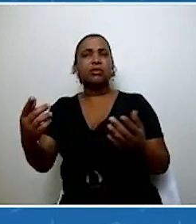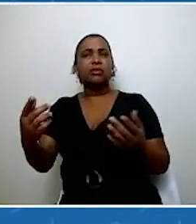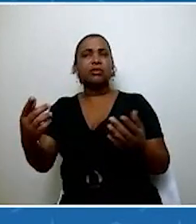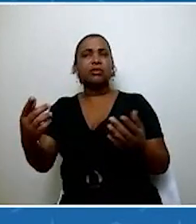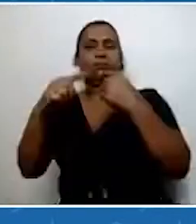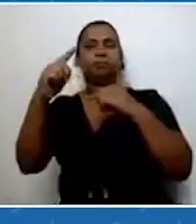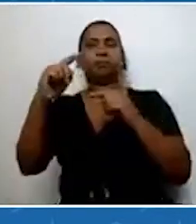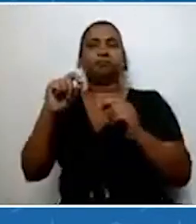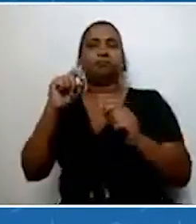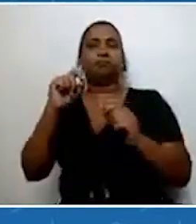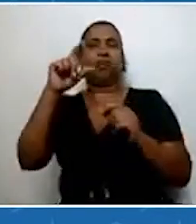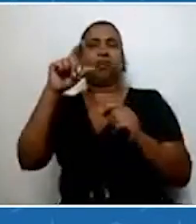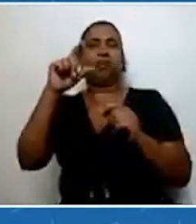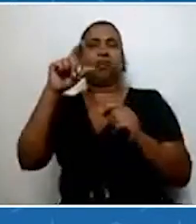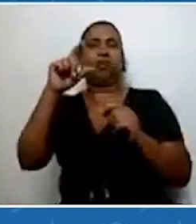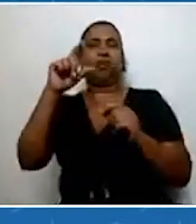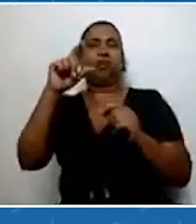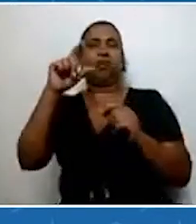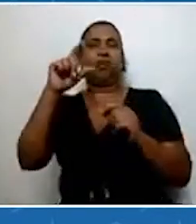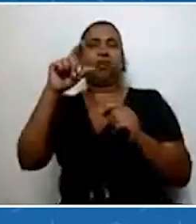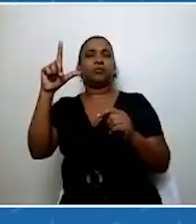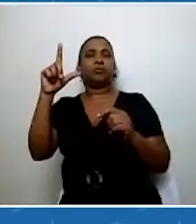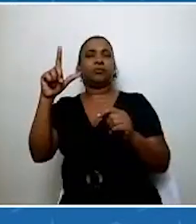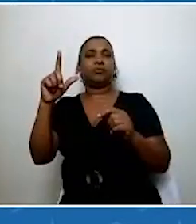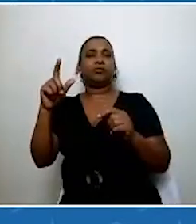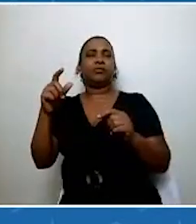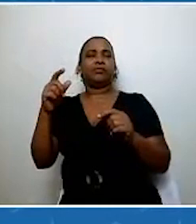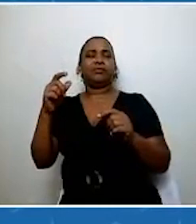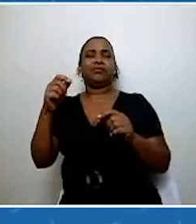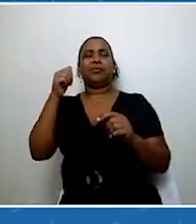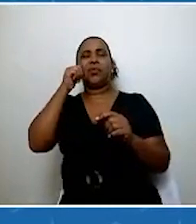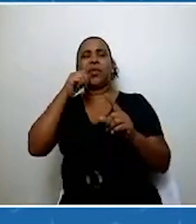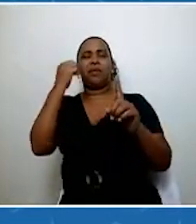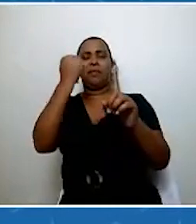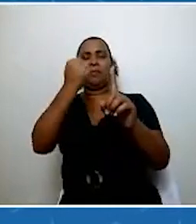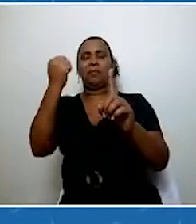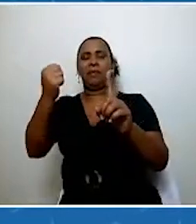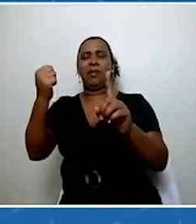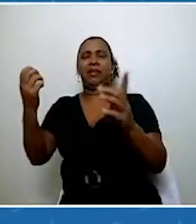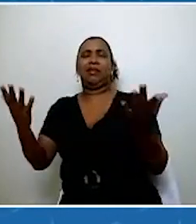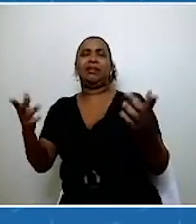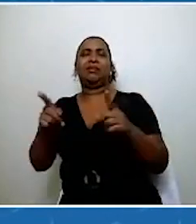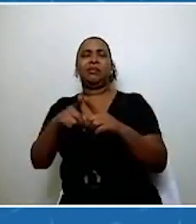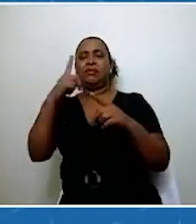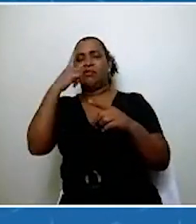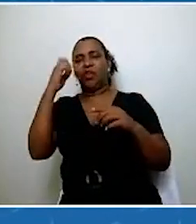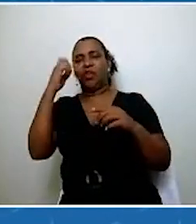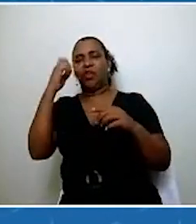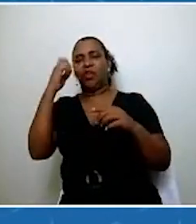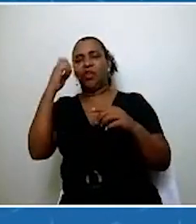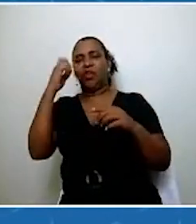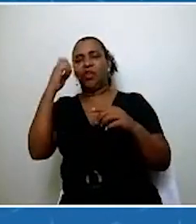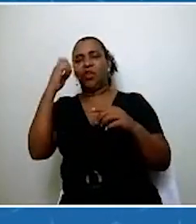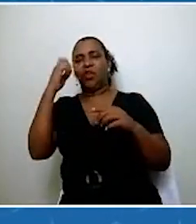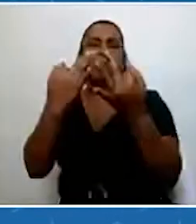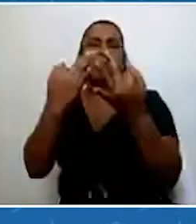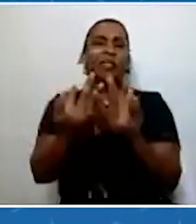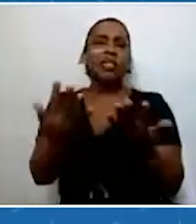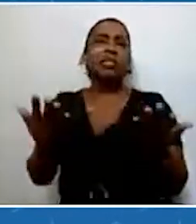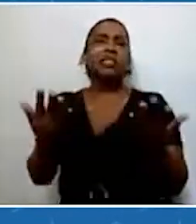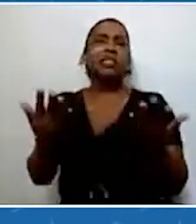feminicídio e da violência doméstica, dado essa condição das mulheres e